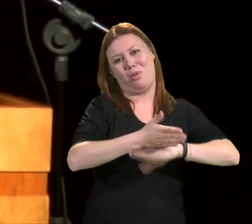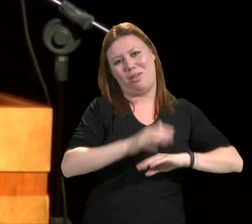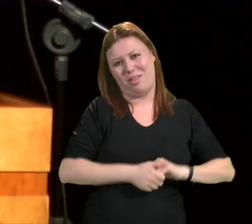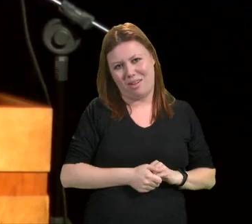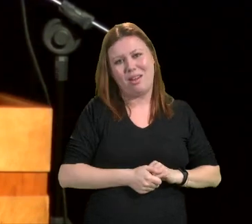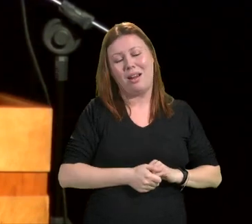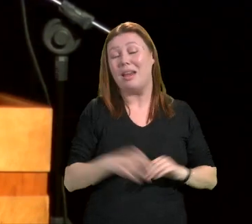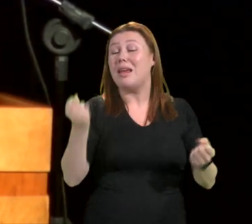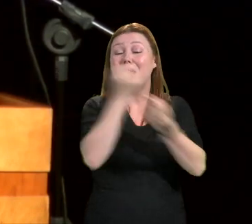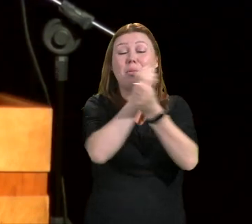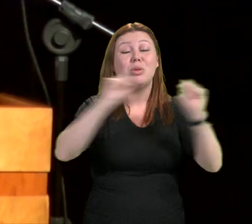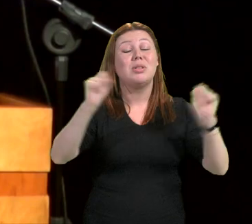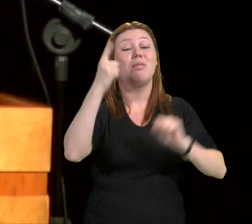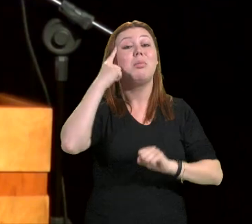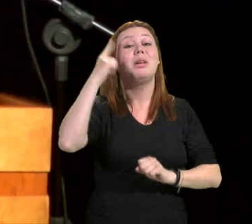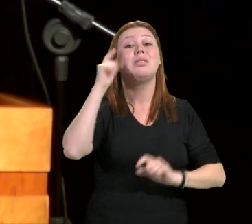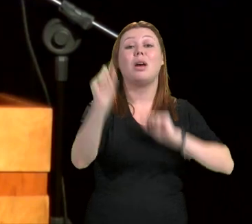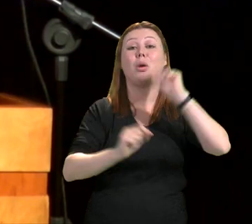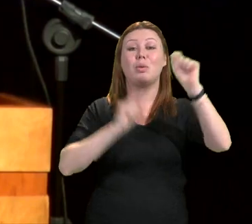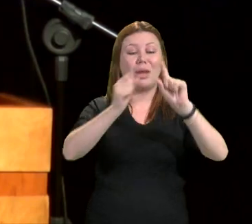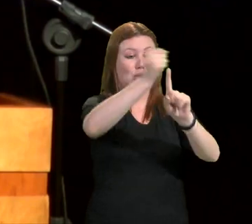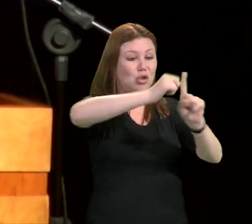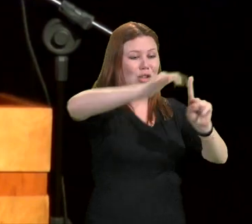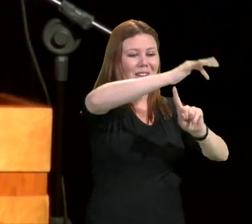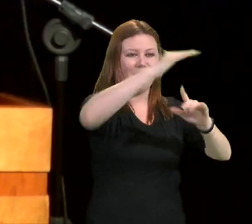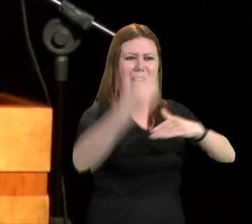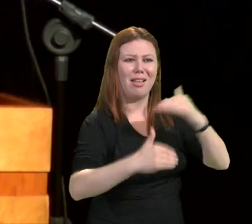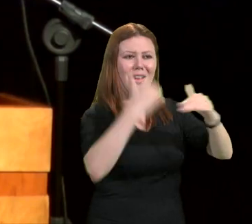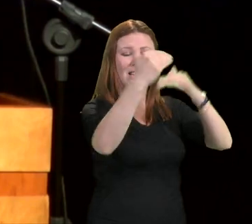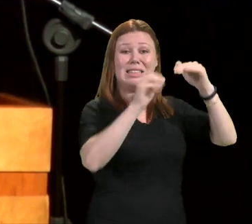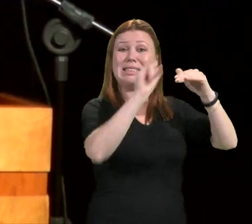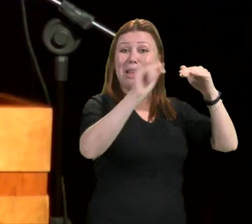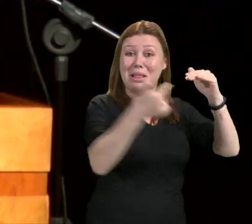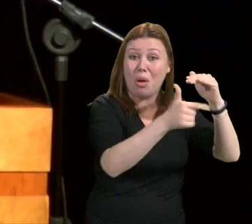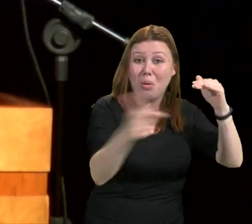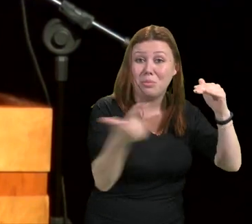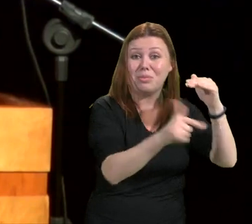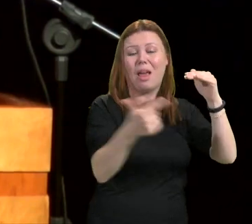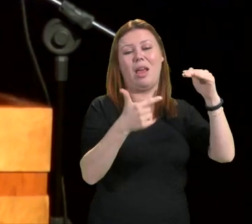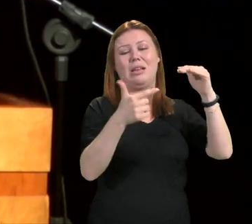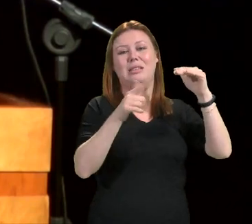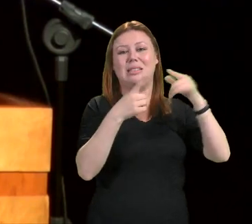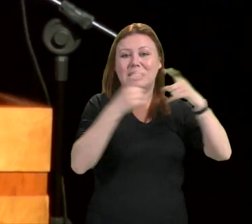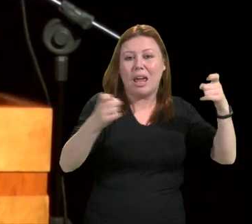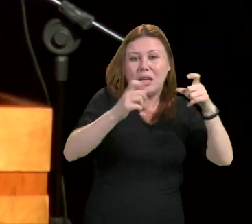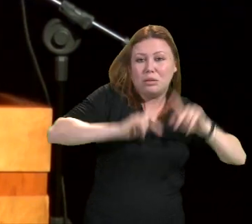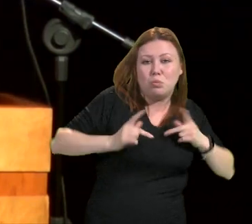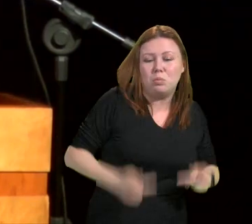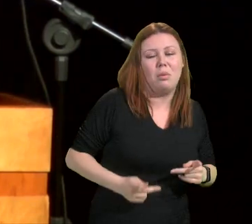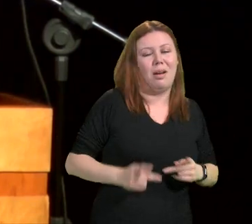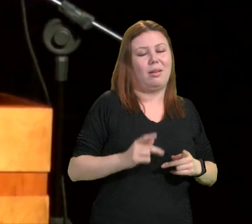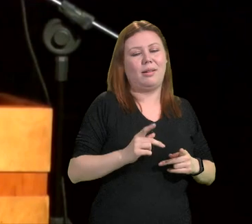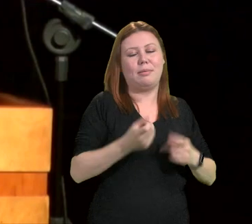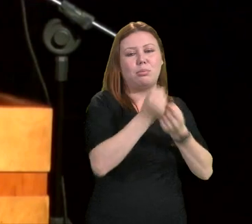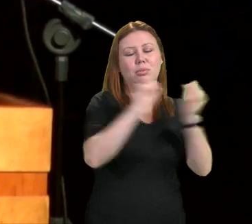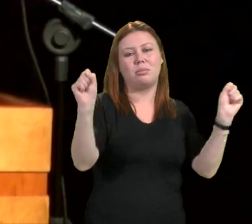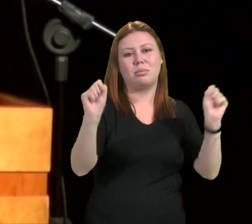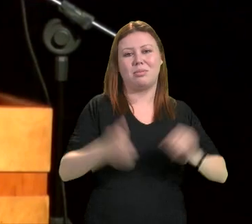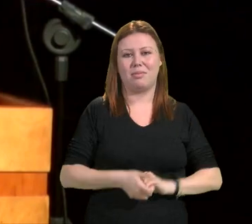desenvolvimento de uma sociedade sem as ciências humanas. Nós temos a